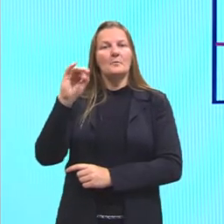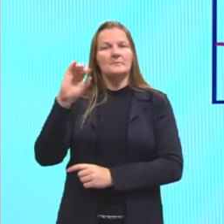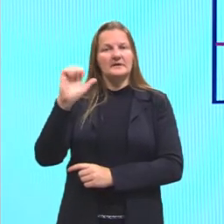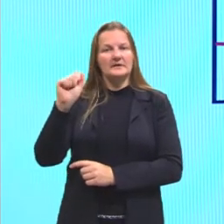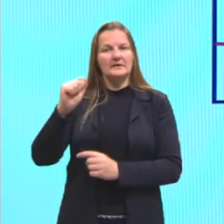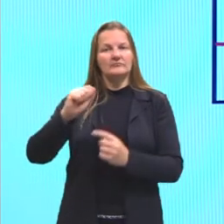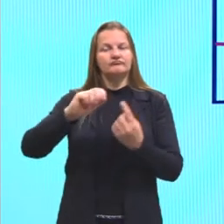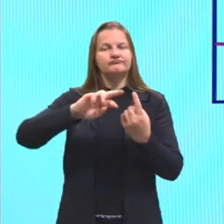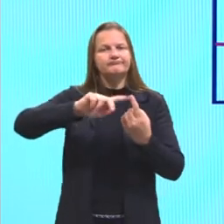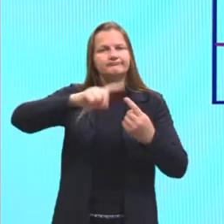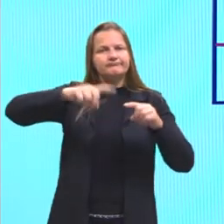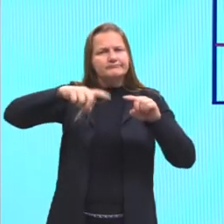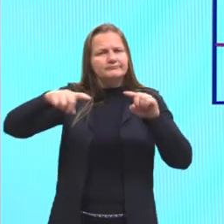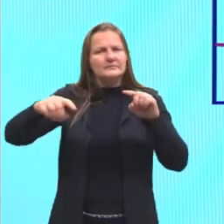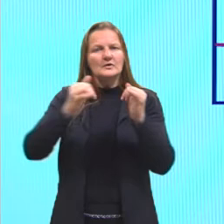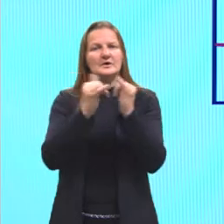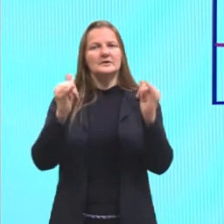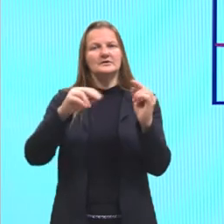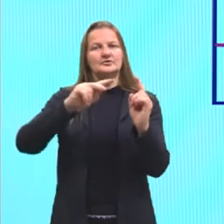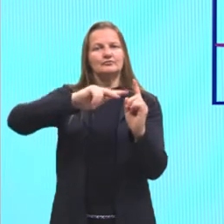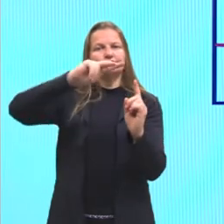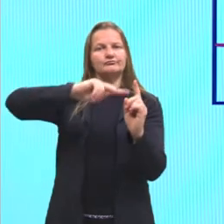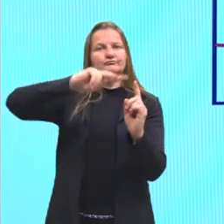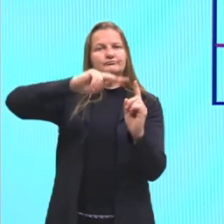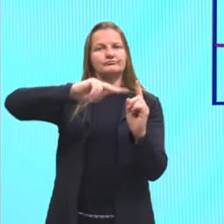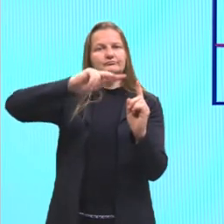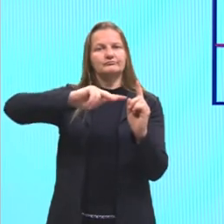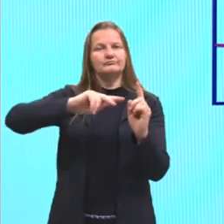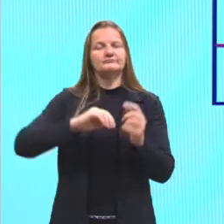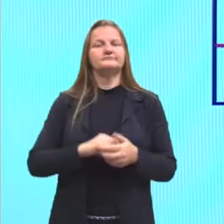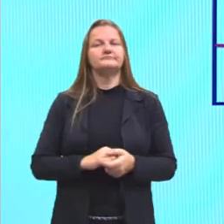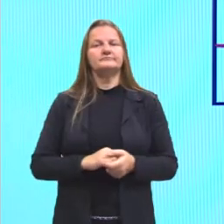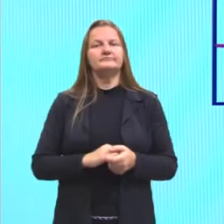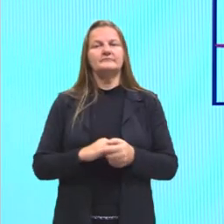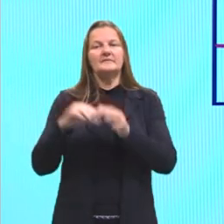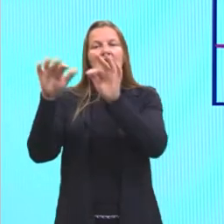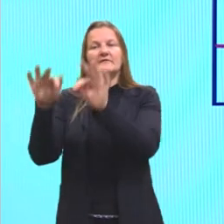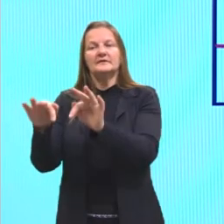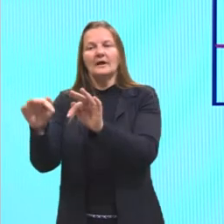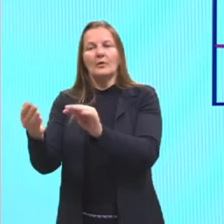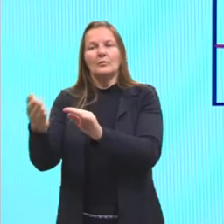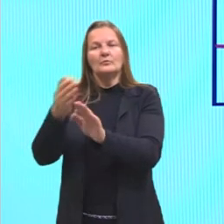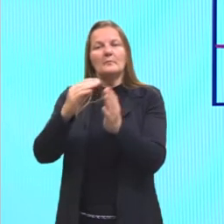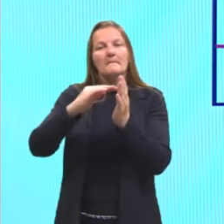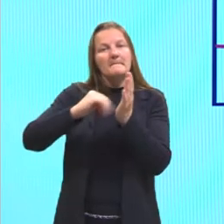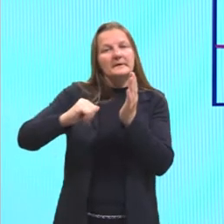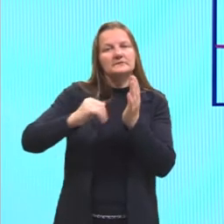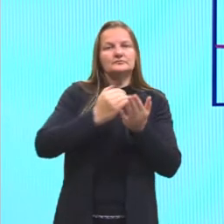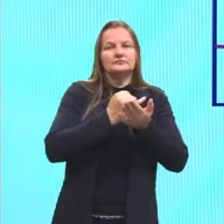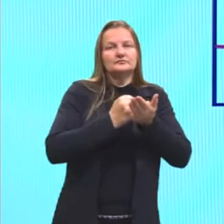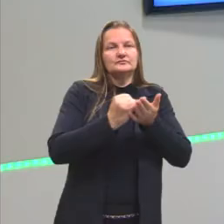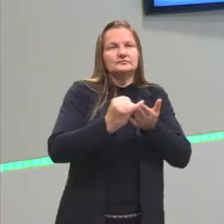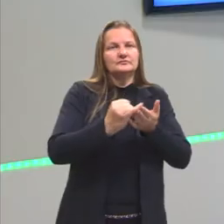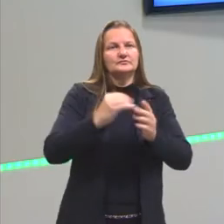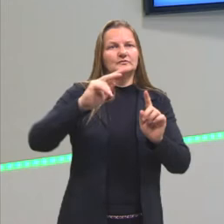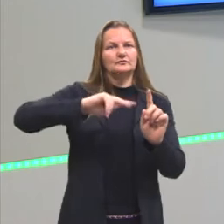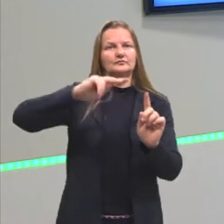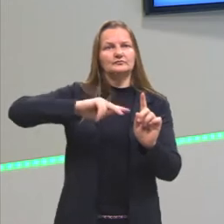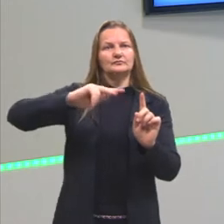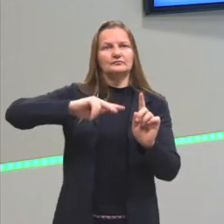reação, né? A antivariação ali seria a final menos a inicial. Eu tenho a variação de entalpia.